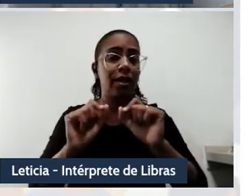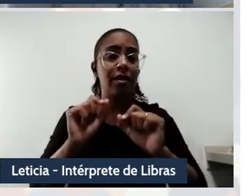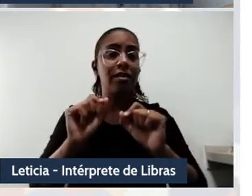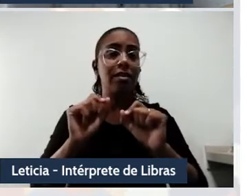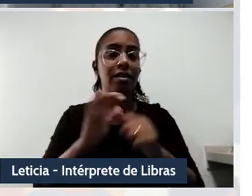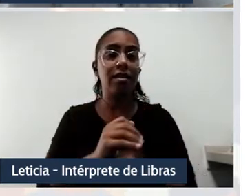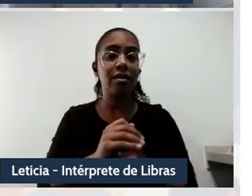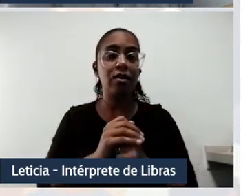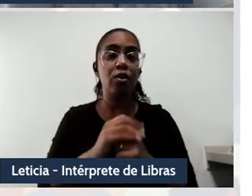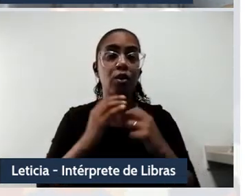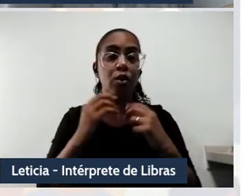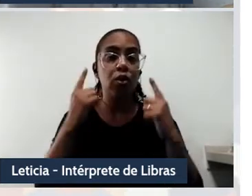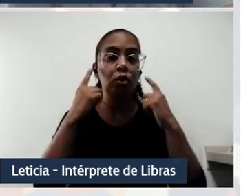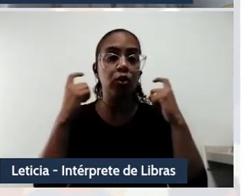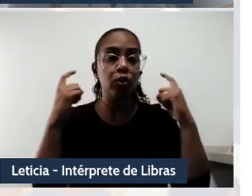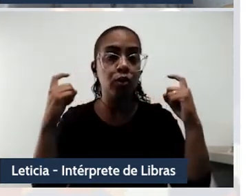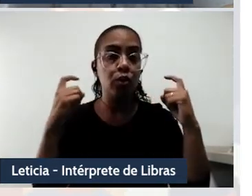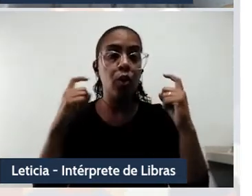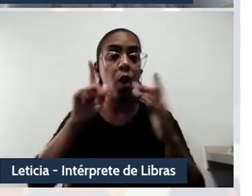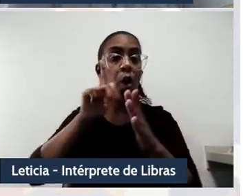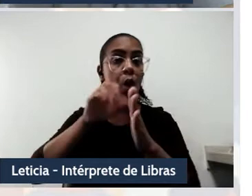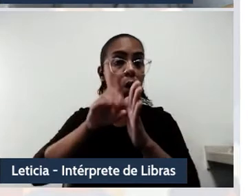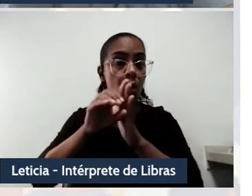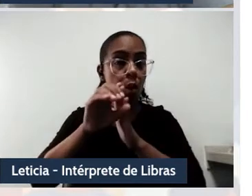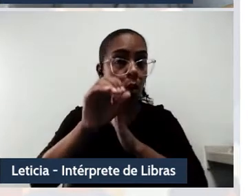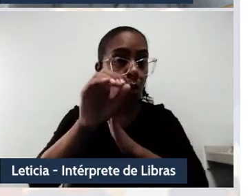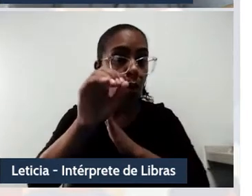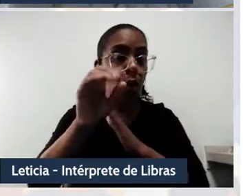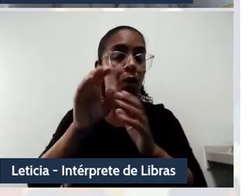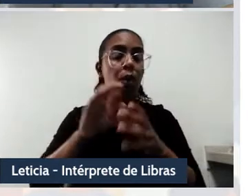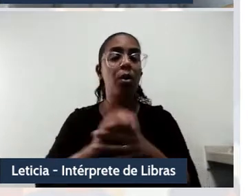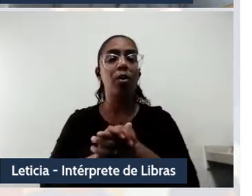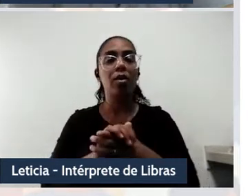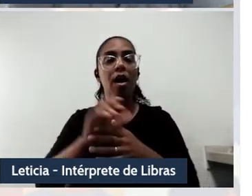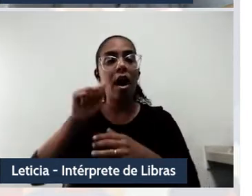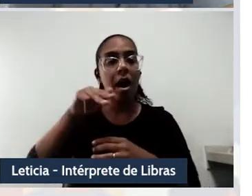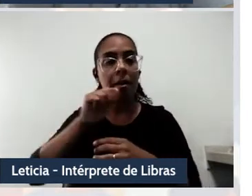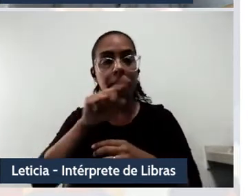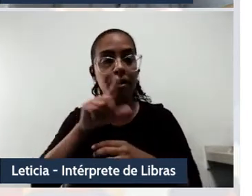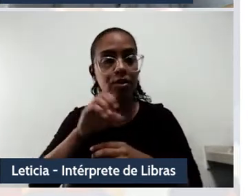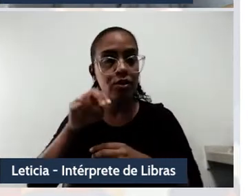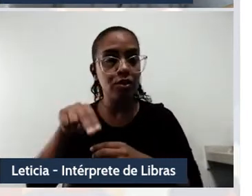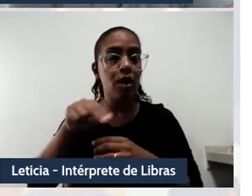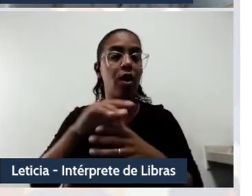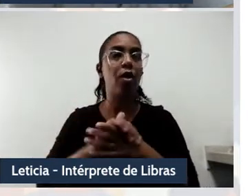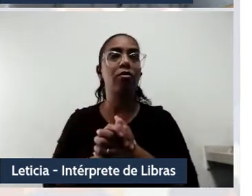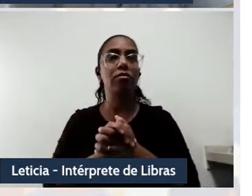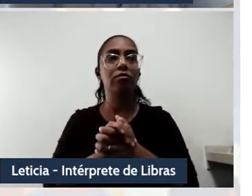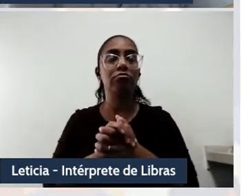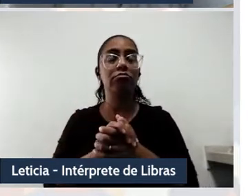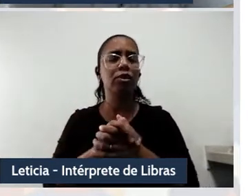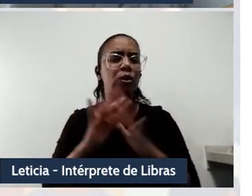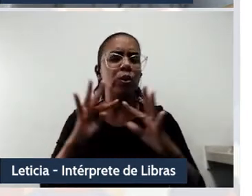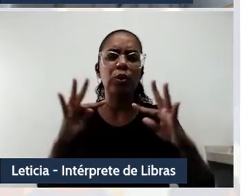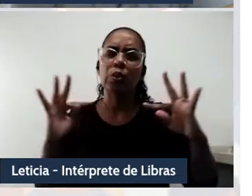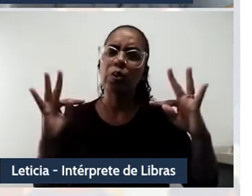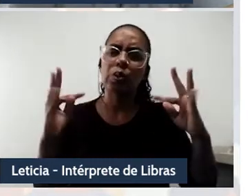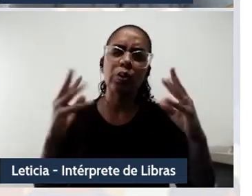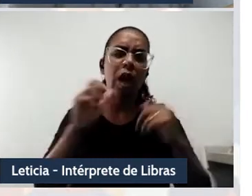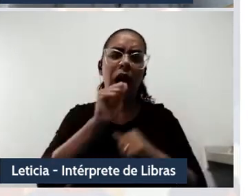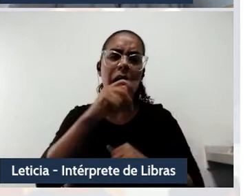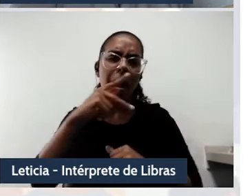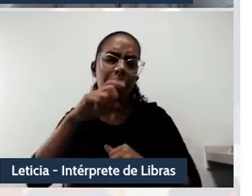de empresas como Google, Apple, Amazon, tem definido o modo como as crianças se comportam linguística e